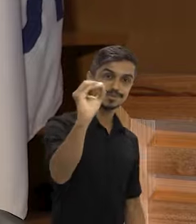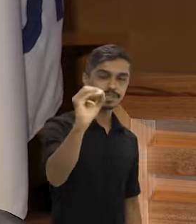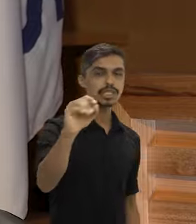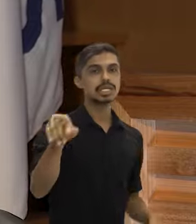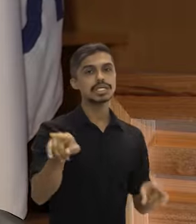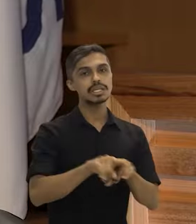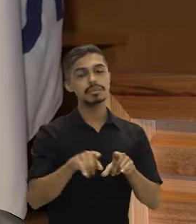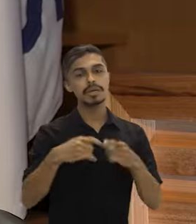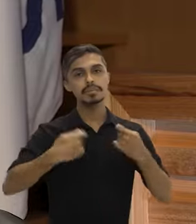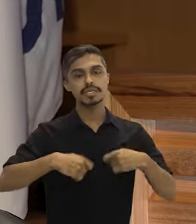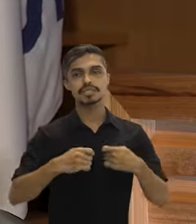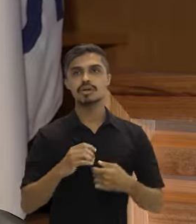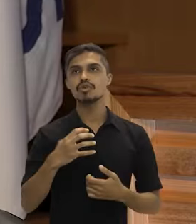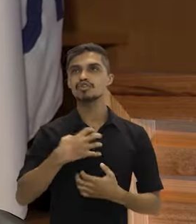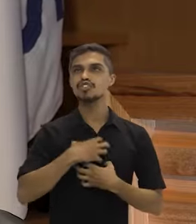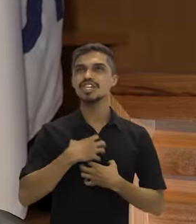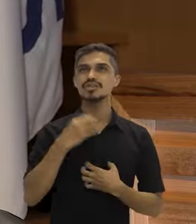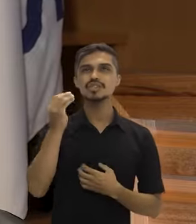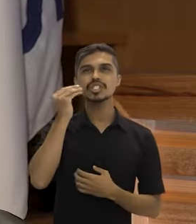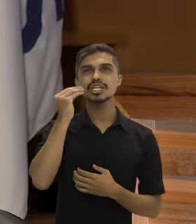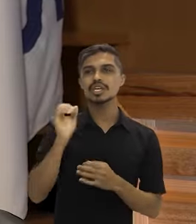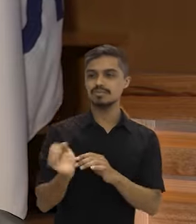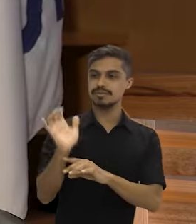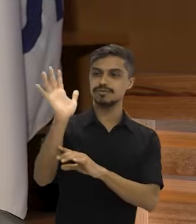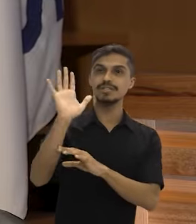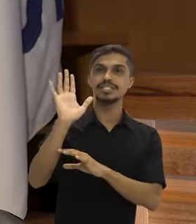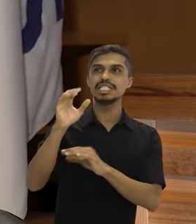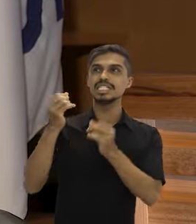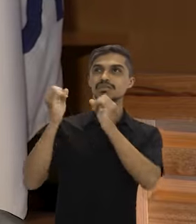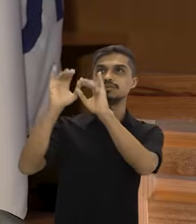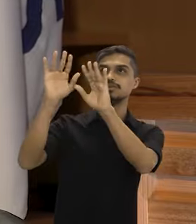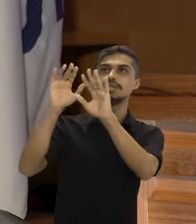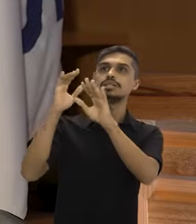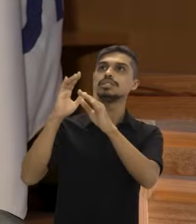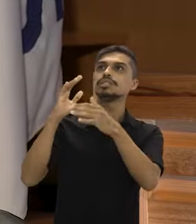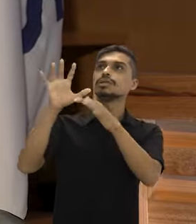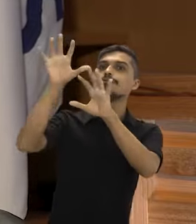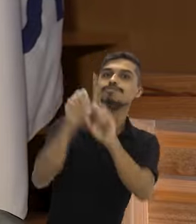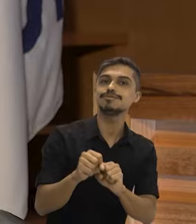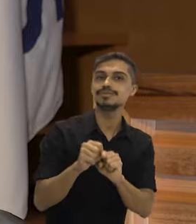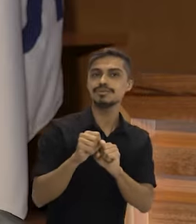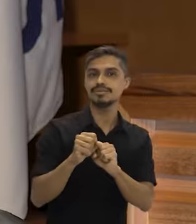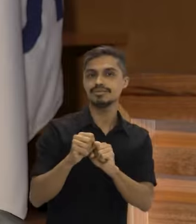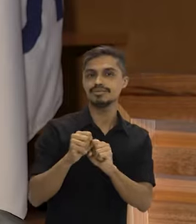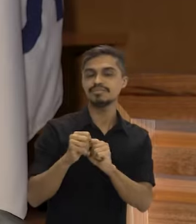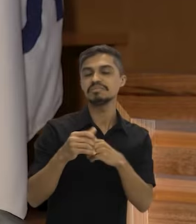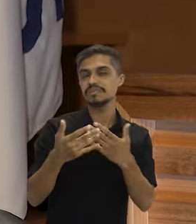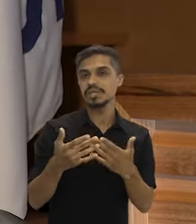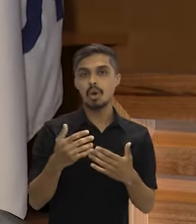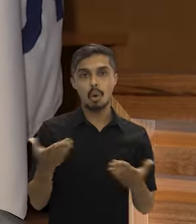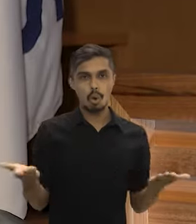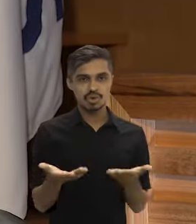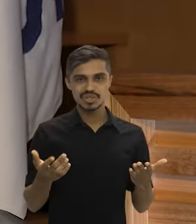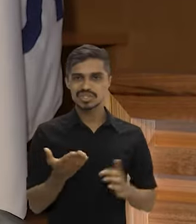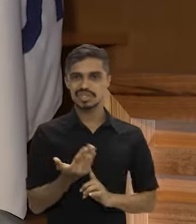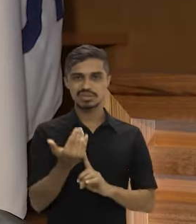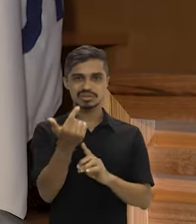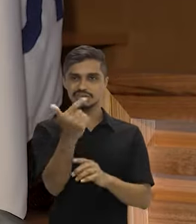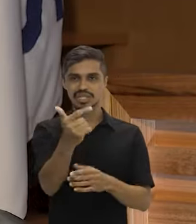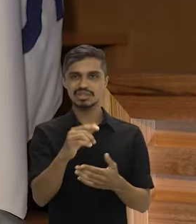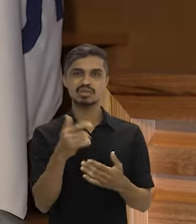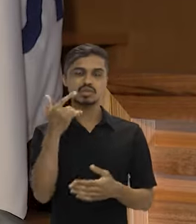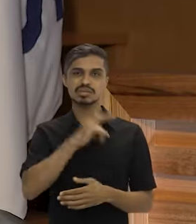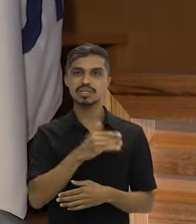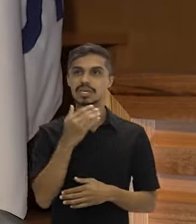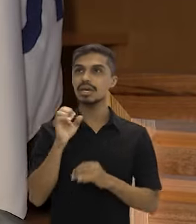emissões, como nós precisamos dar uma forma de capturar carbono. Não existe nenhuma tecnologia, hoje, suficiente em